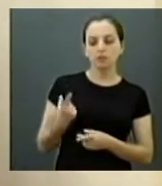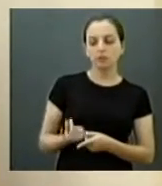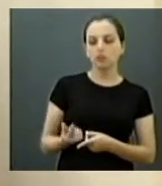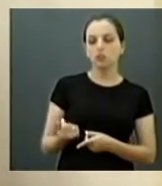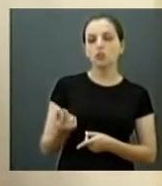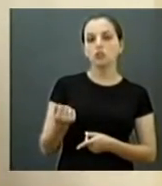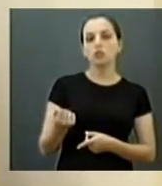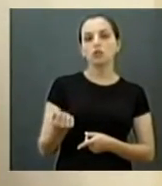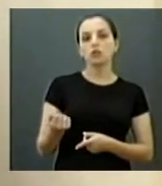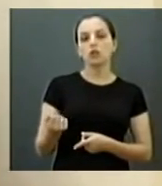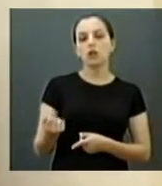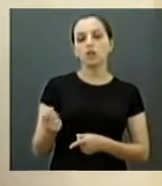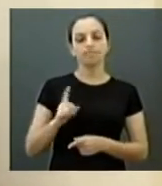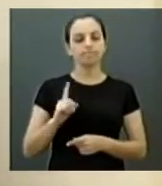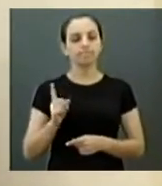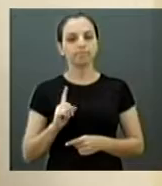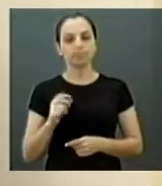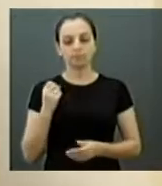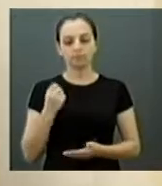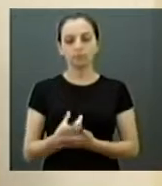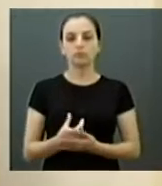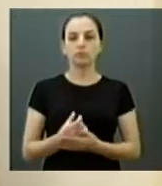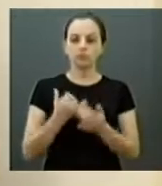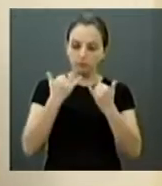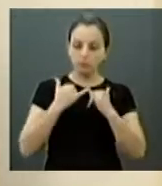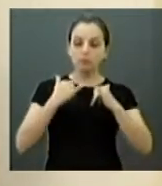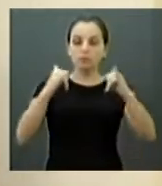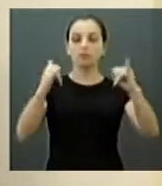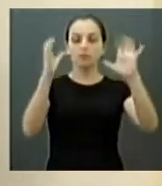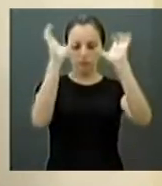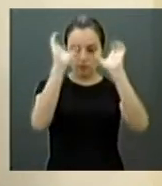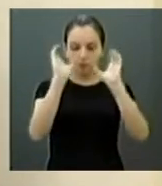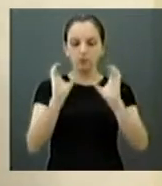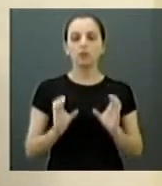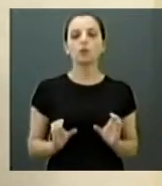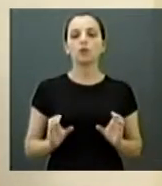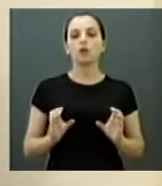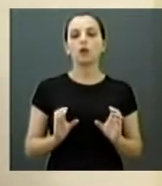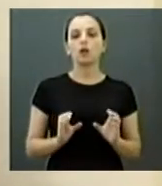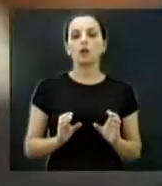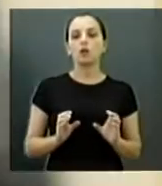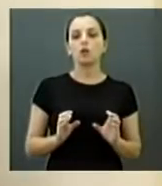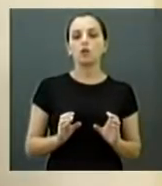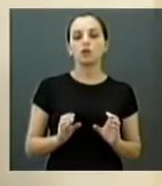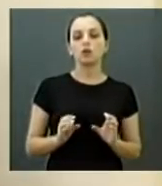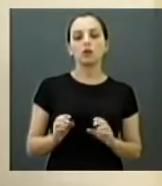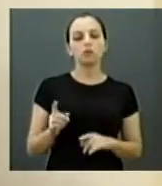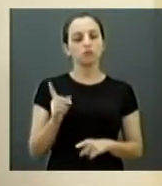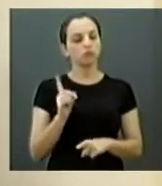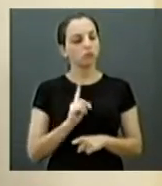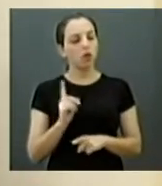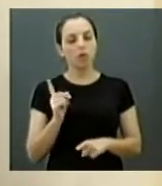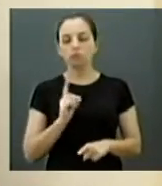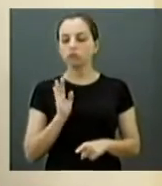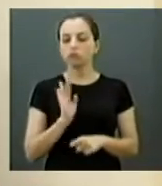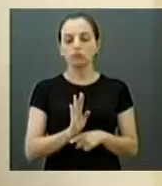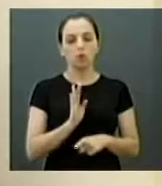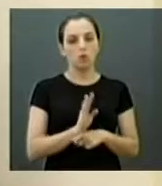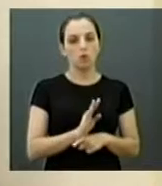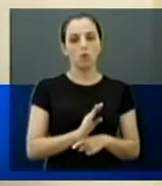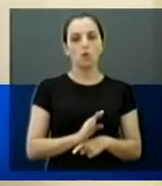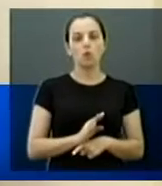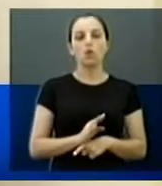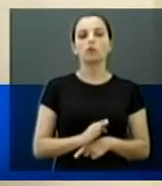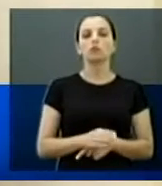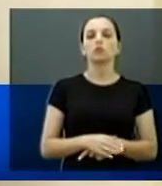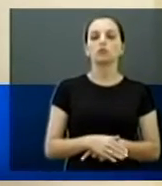informar o cidadão de que essa é uma prática que mais atrapalha do que ajuda, mas nesse material, que